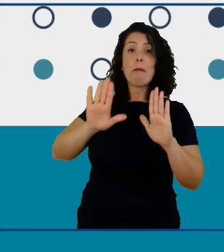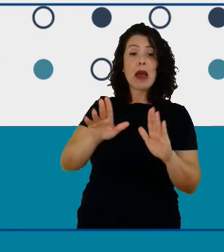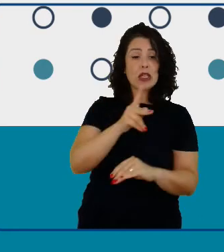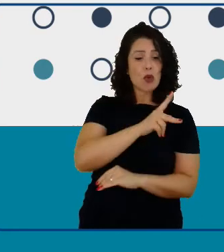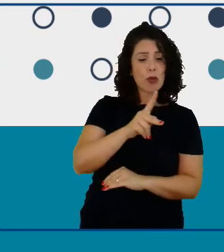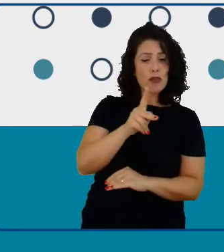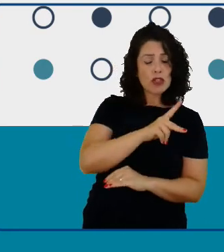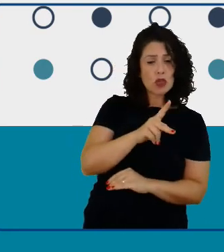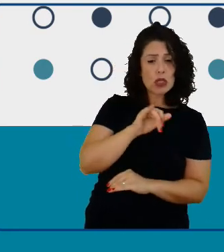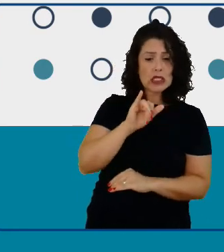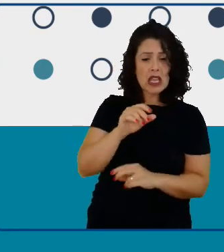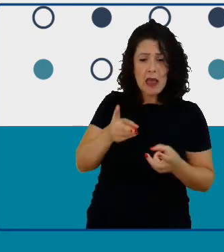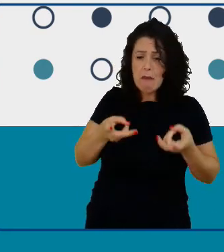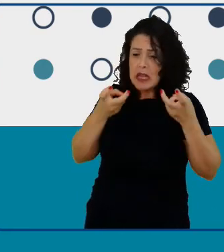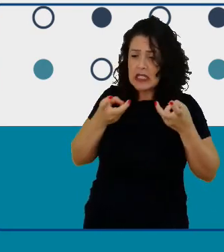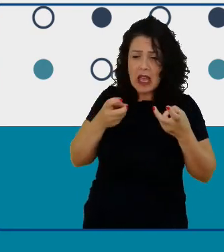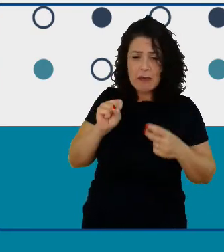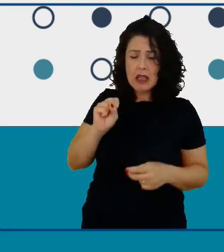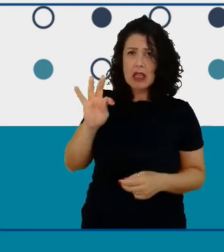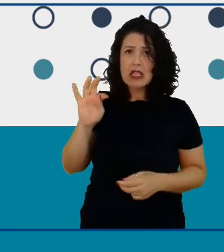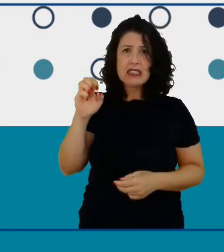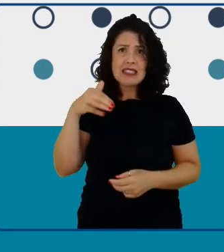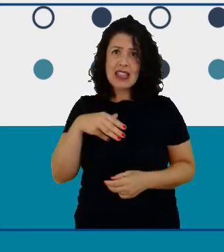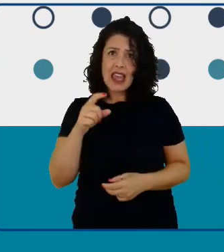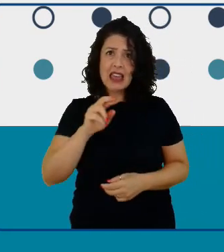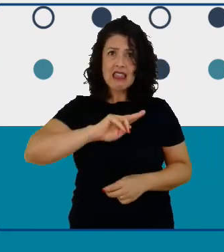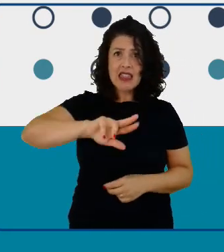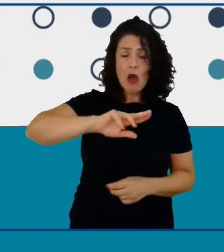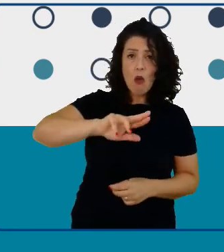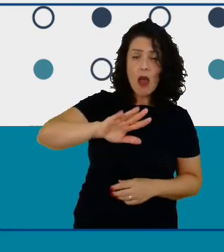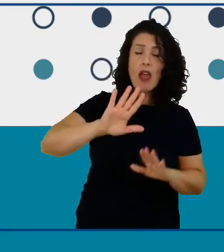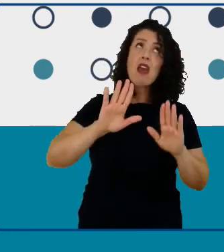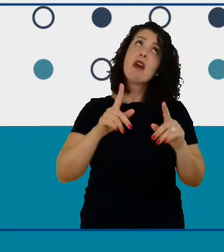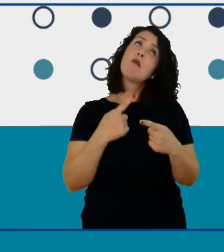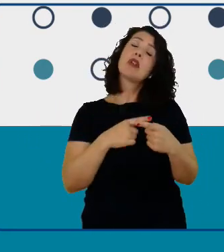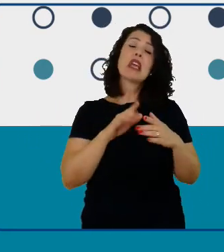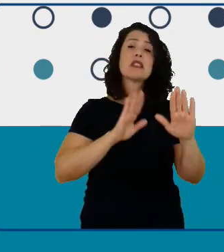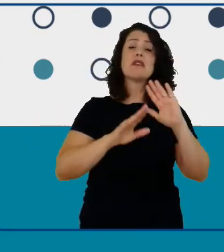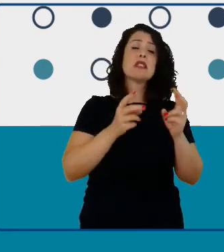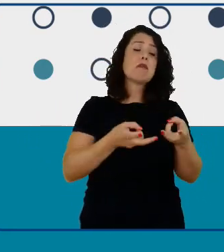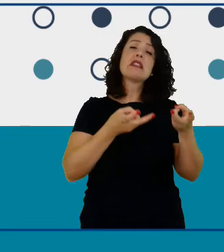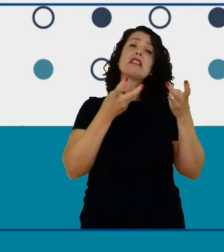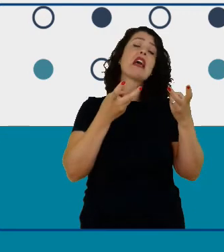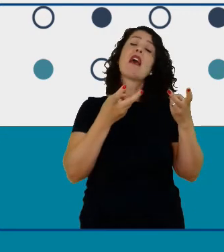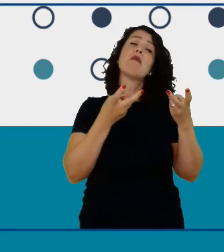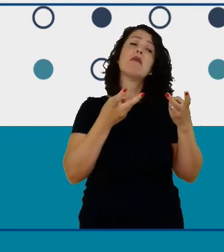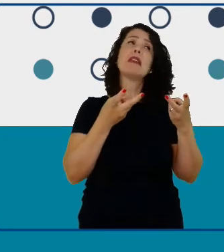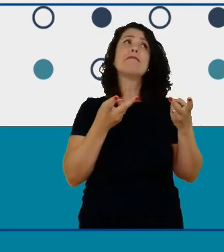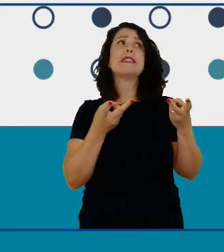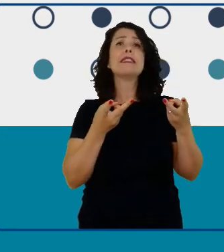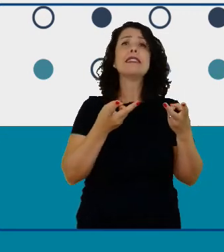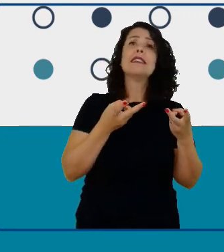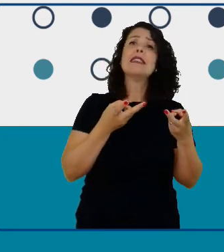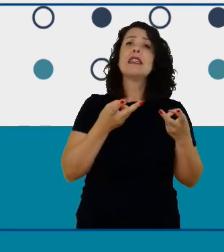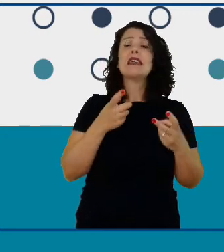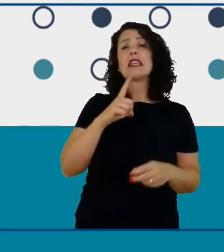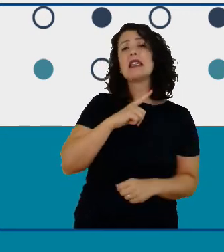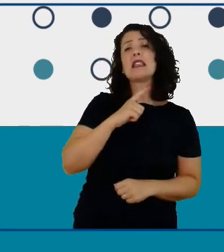club porque às vezes ele vê o STEM tendo que ter todas as